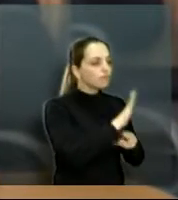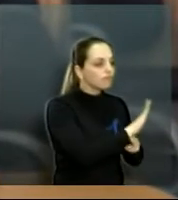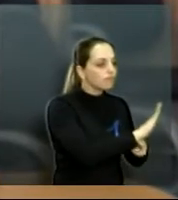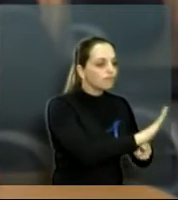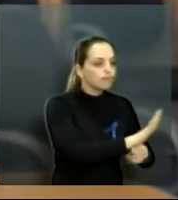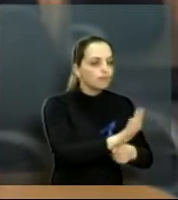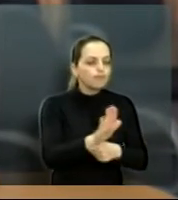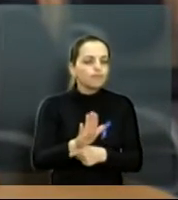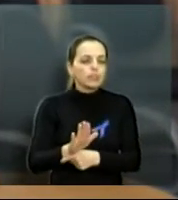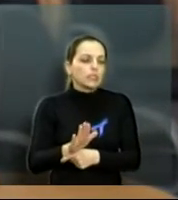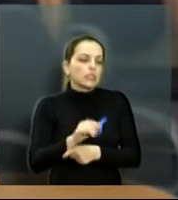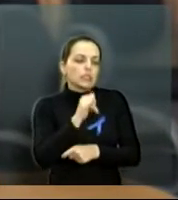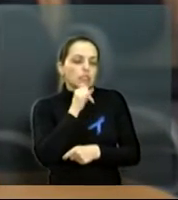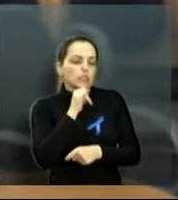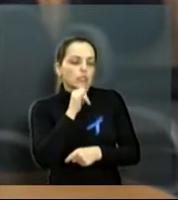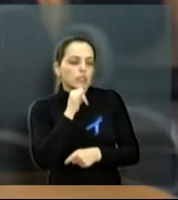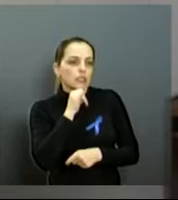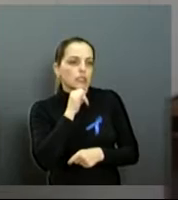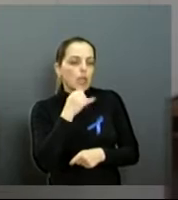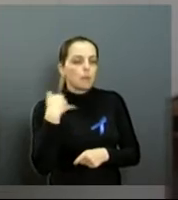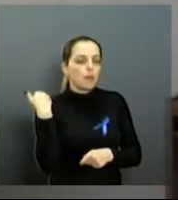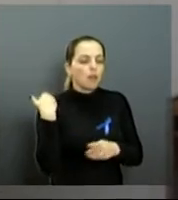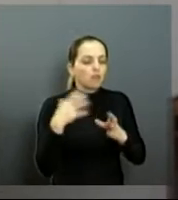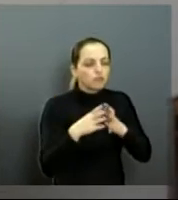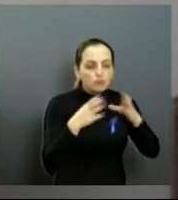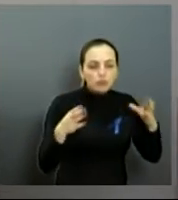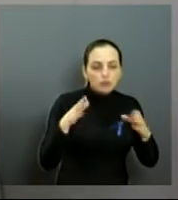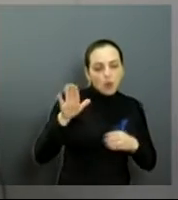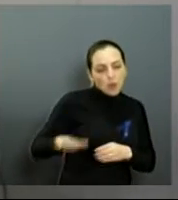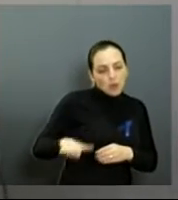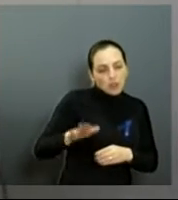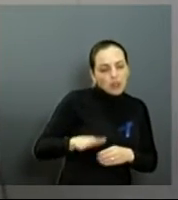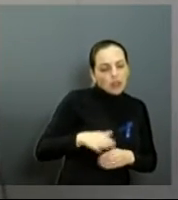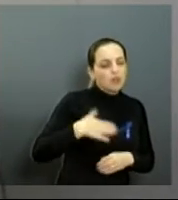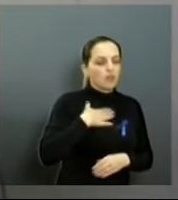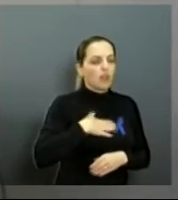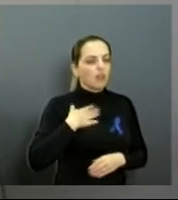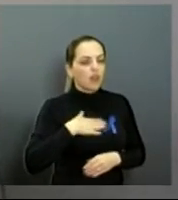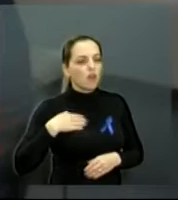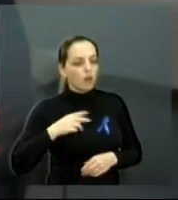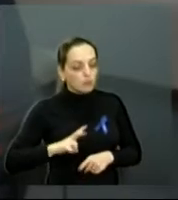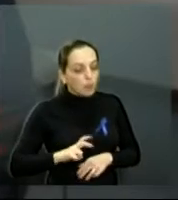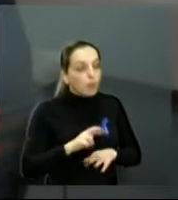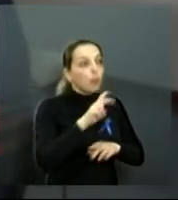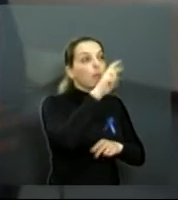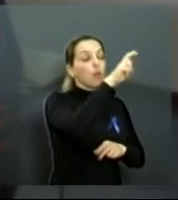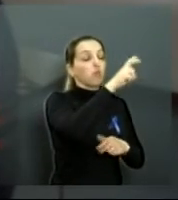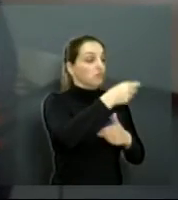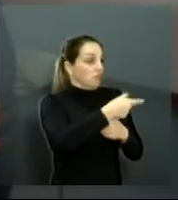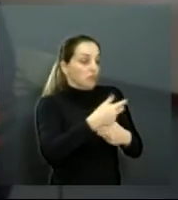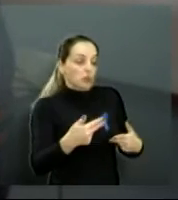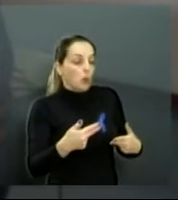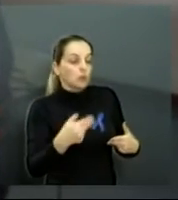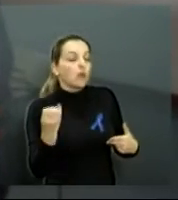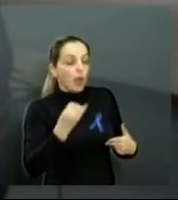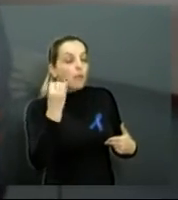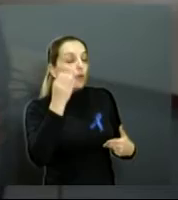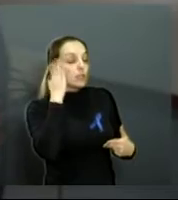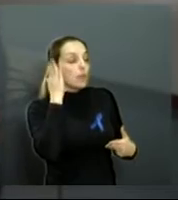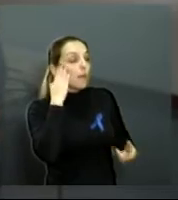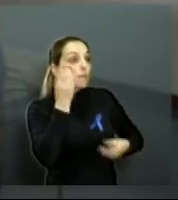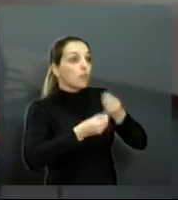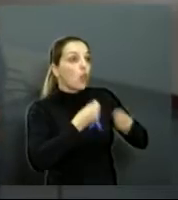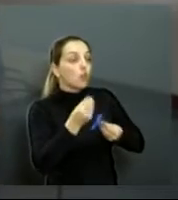vem pessoas com os filhos, vem crianças pequenas que adoram correr nas escadas do passo. Então, assim, é uma coisa muito importante a gente aprender